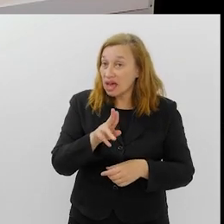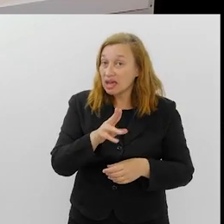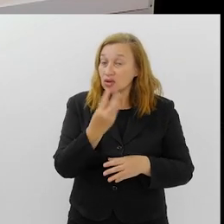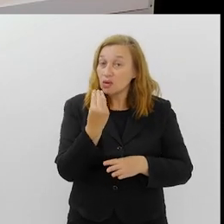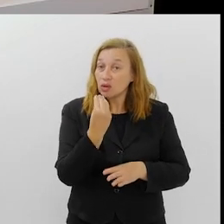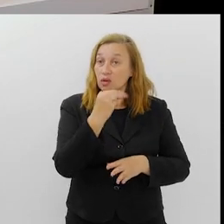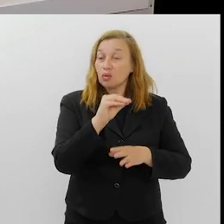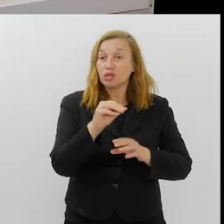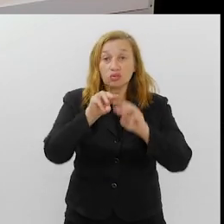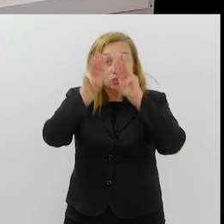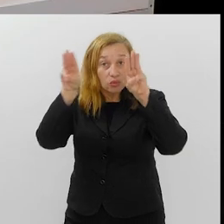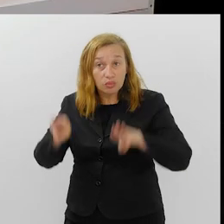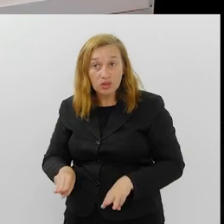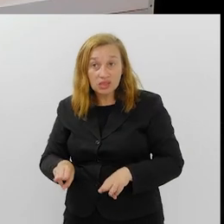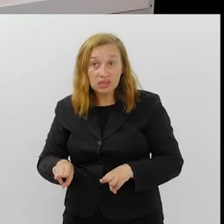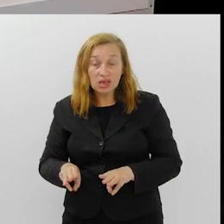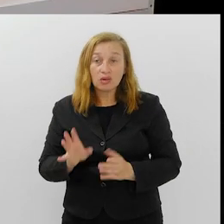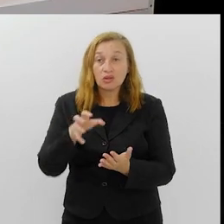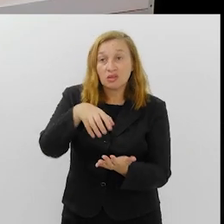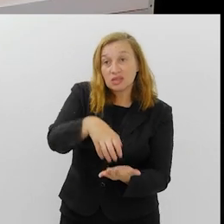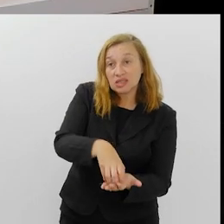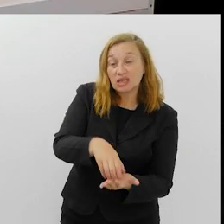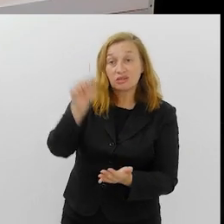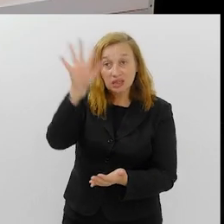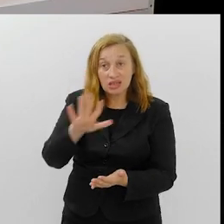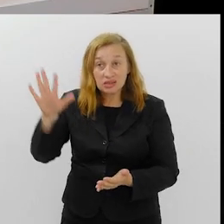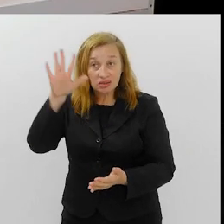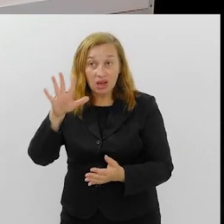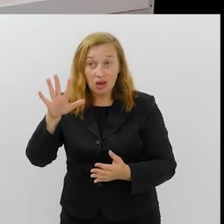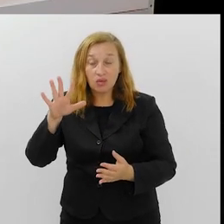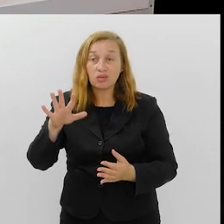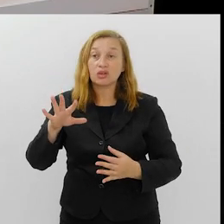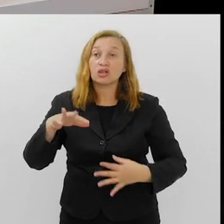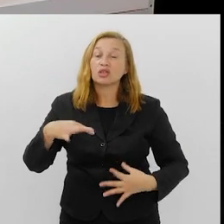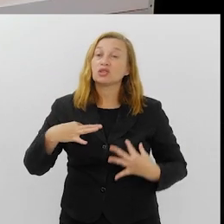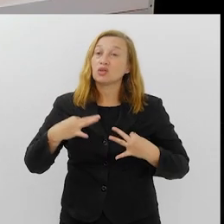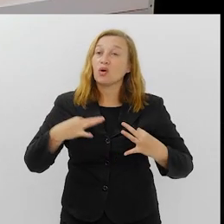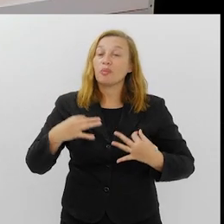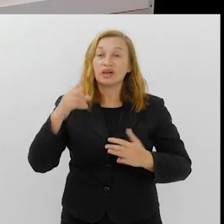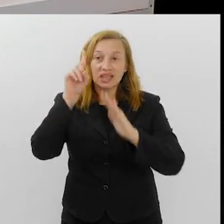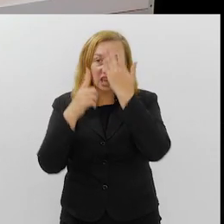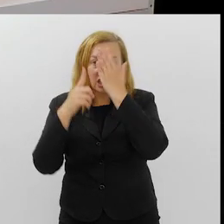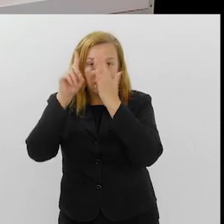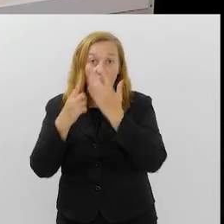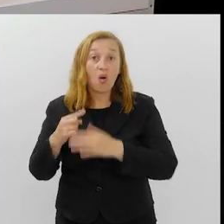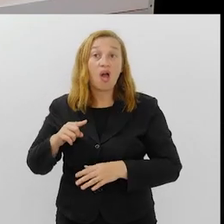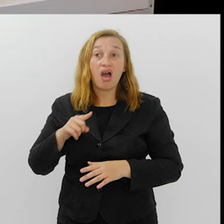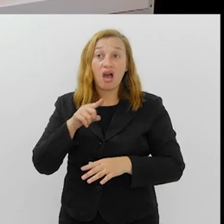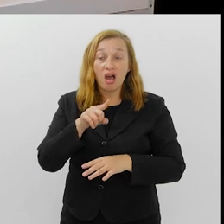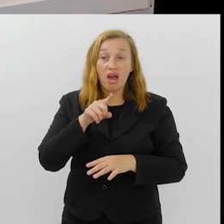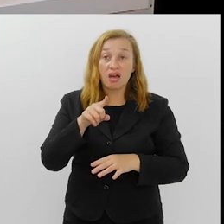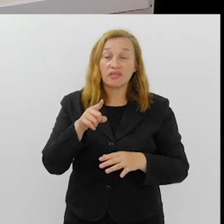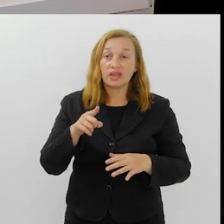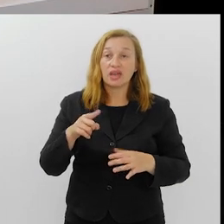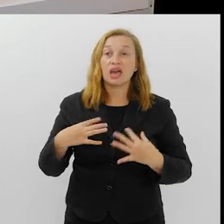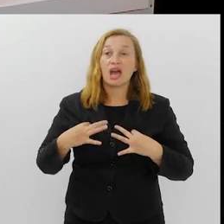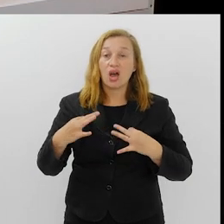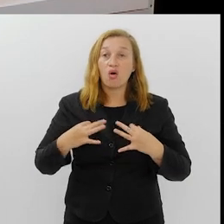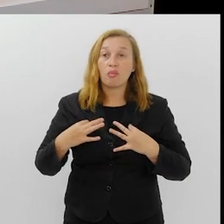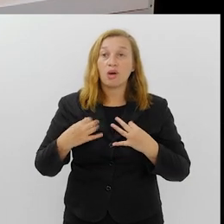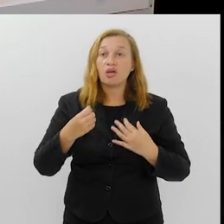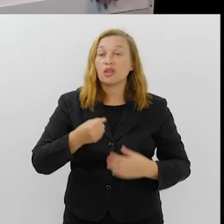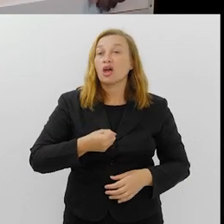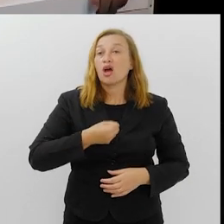depositados no Museu, no Centro Nacional de Figurino de Cena. Então, lá que estão os figurinos